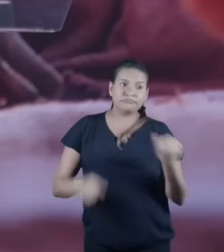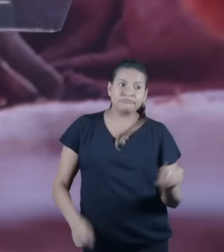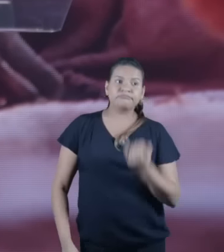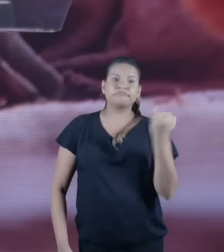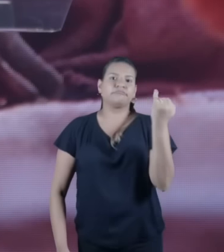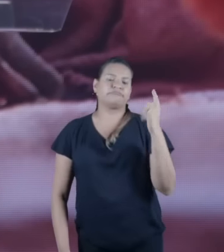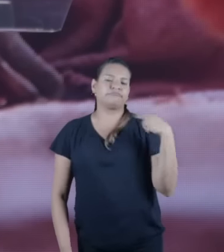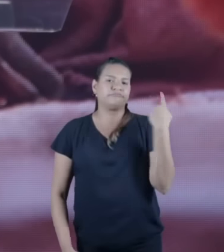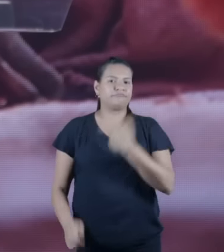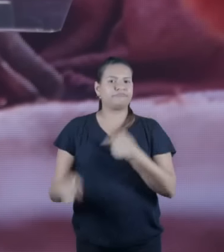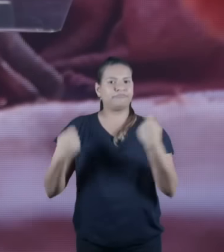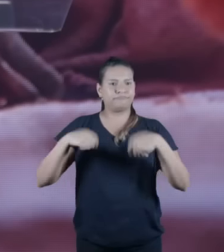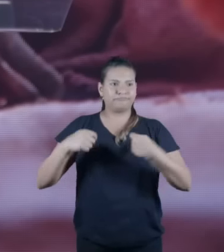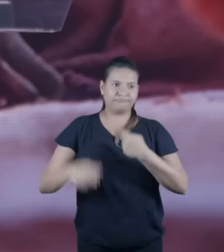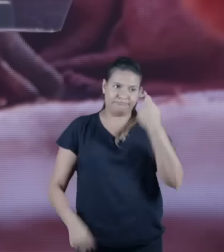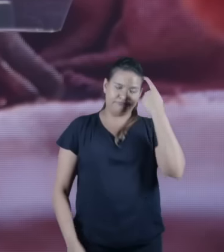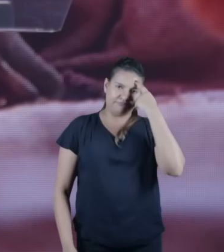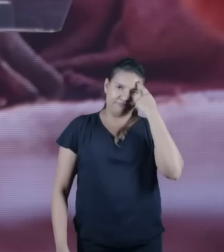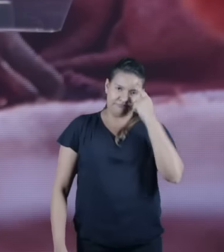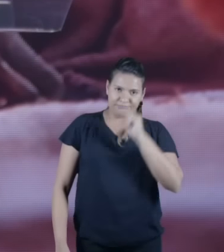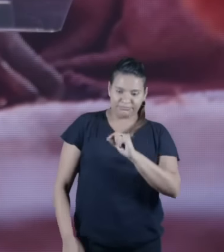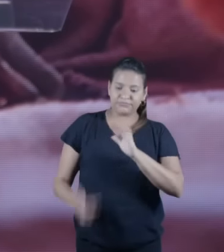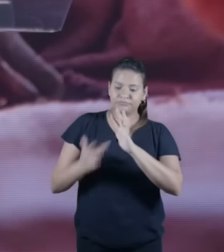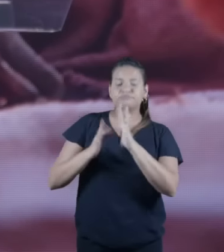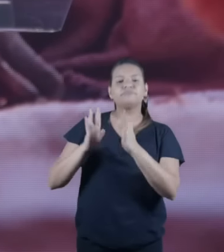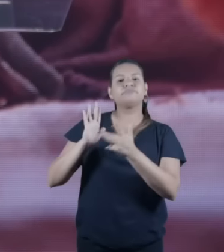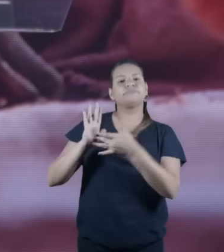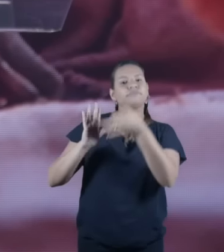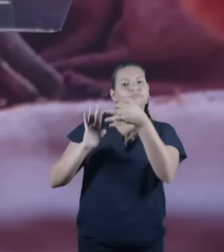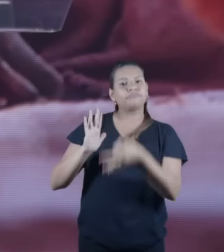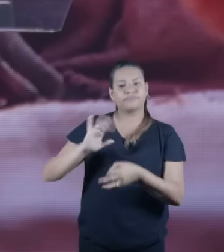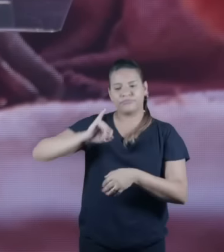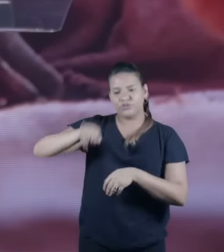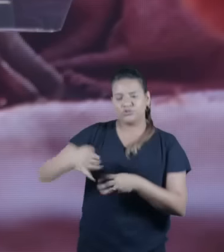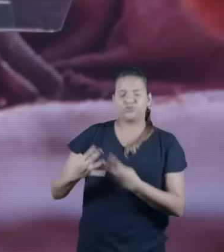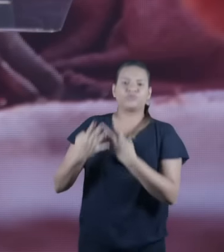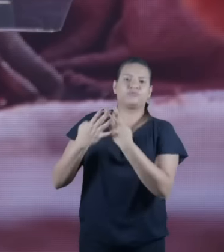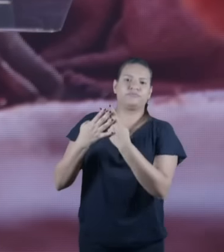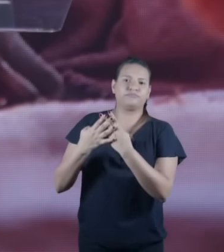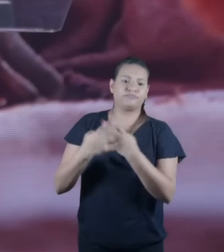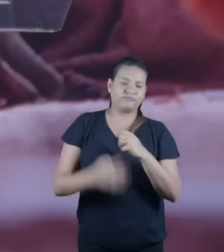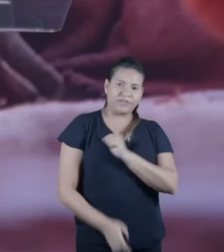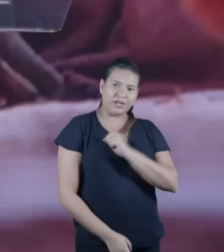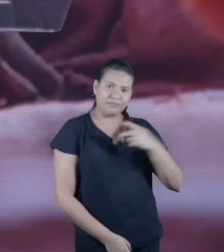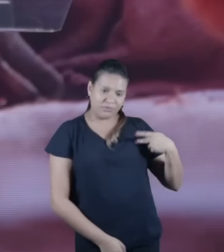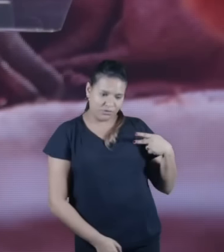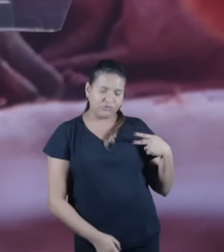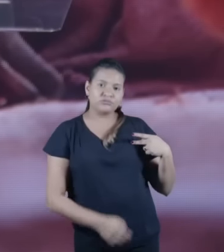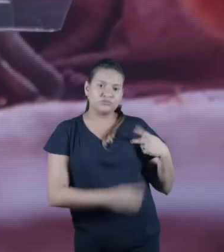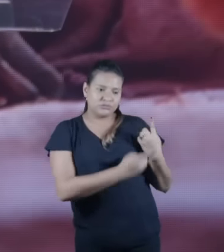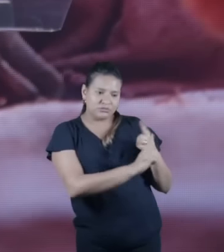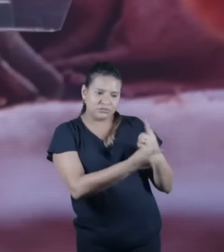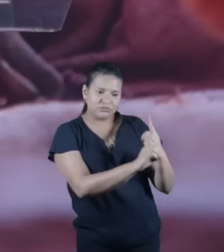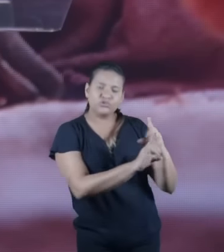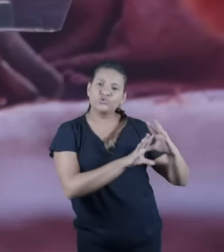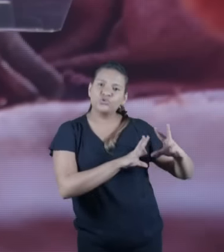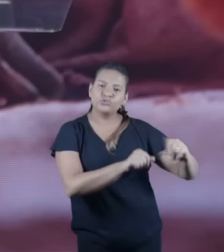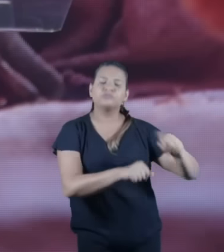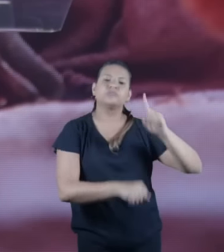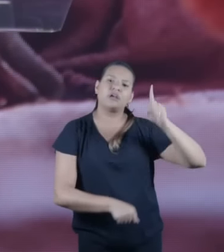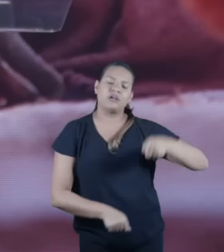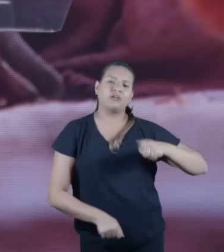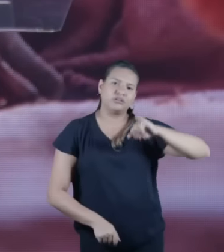Jesus foi um judeu os apóstolos foram judeus e eles viam no mundo judaico muito muito